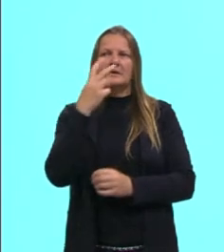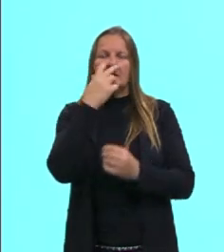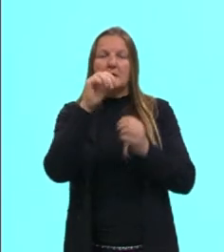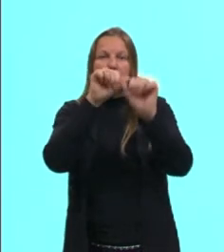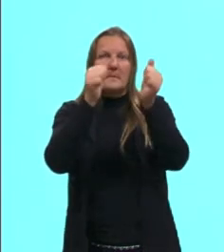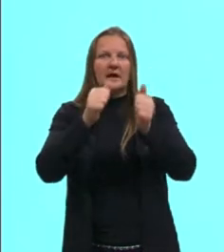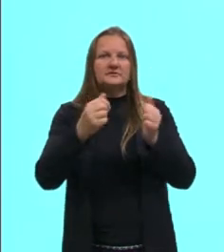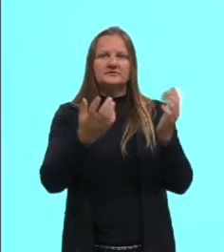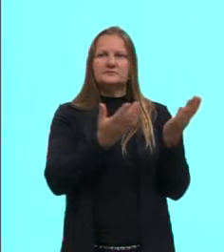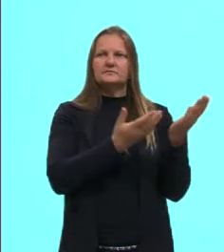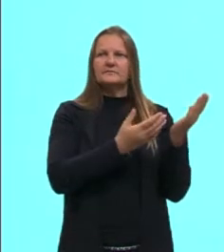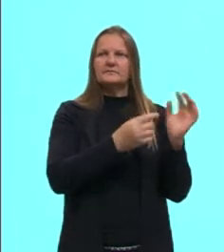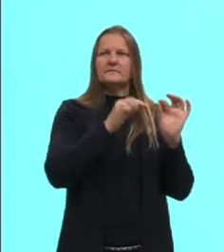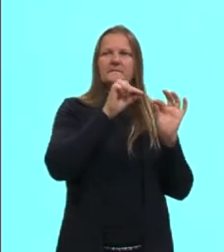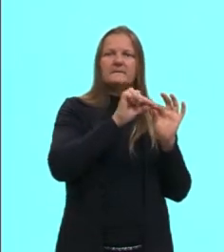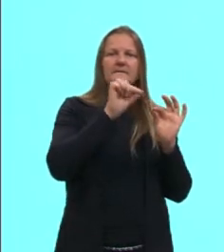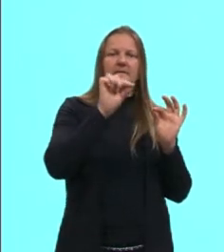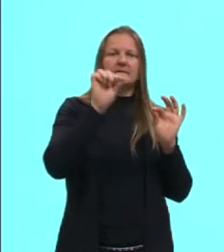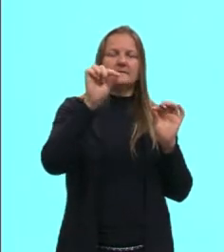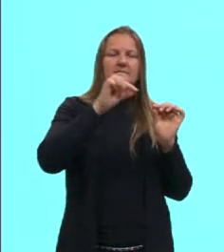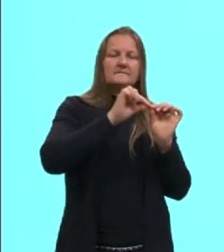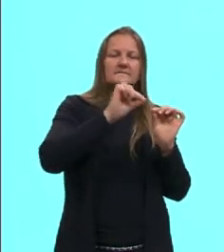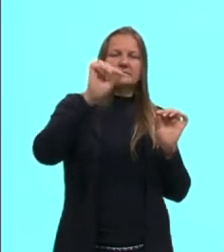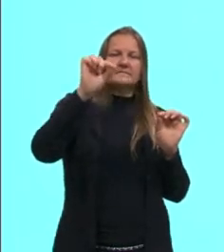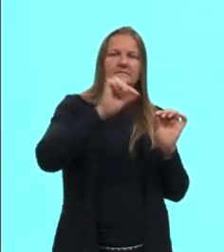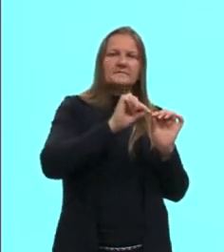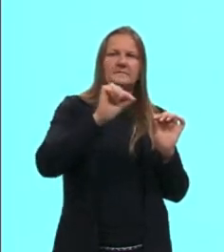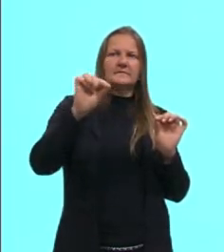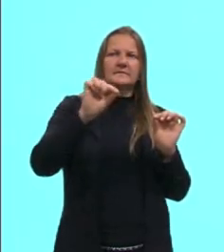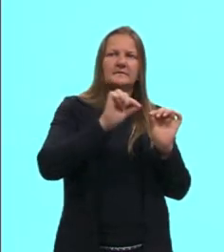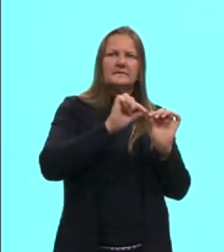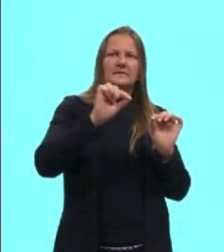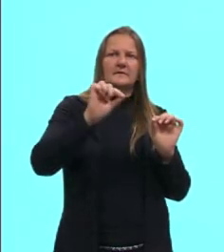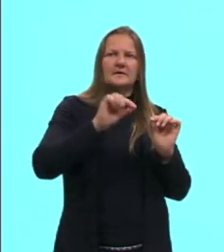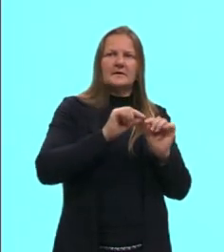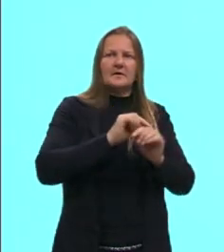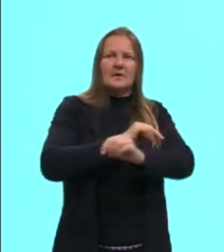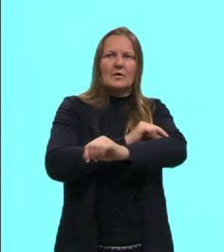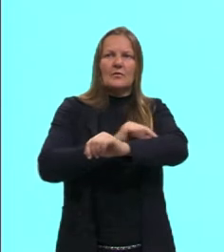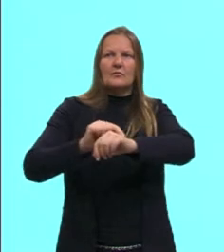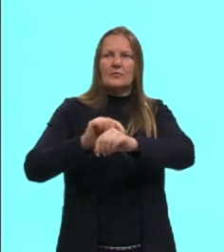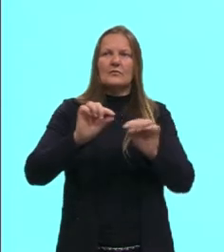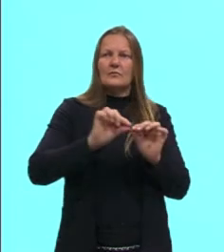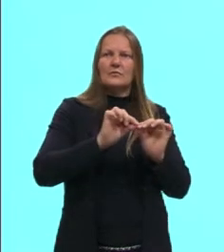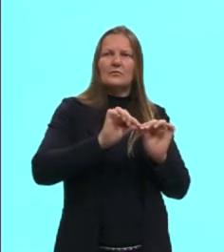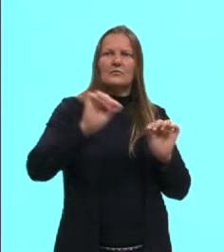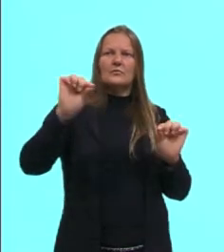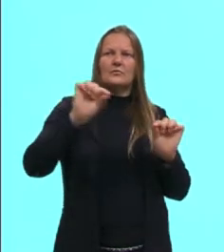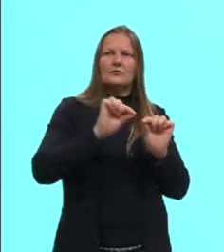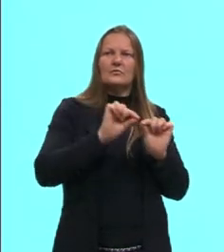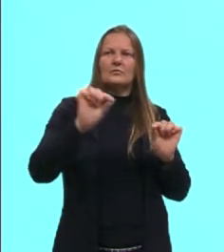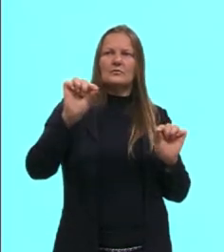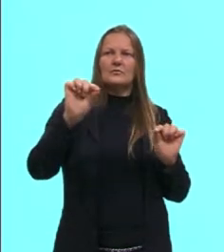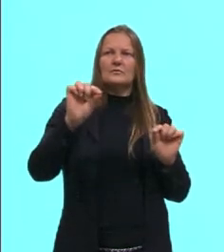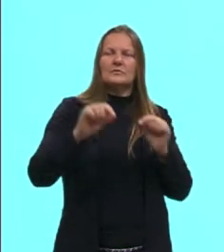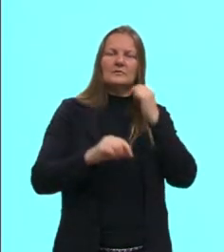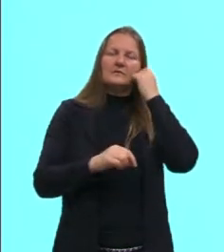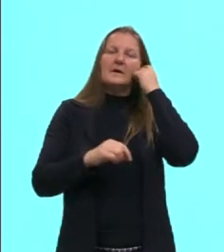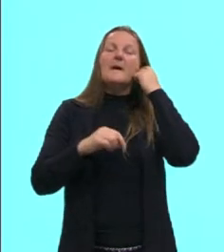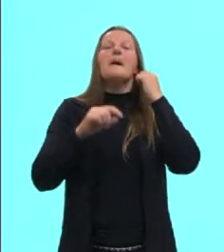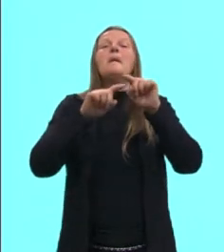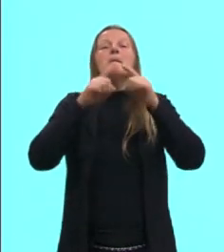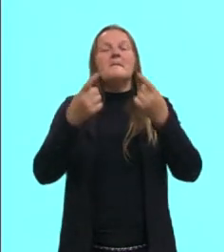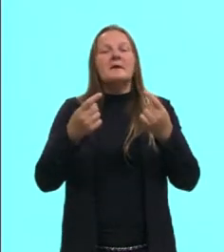São três pontos que estão alinhados sobre uma mesma reta. Mas, os pontos não colineares,